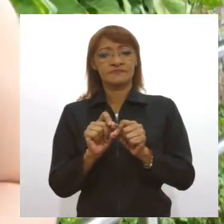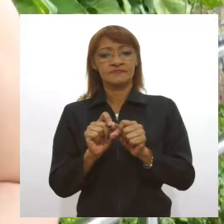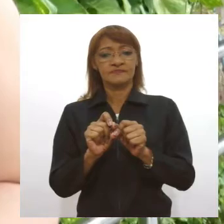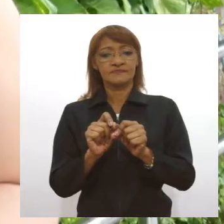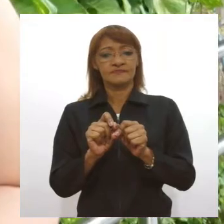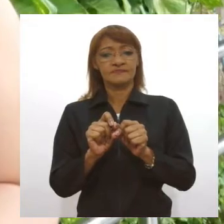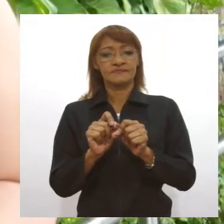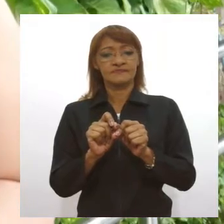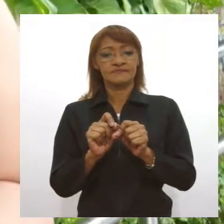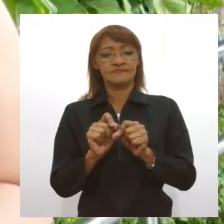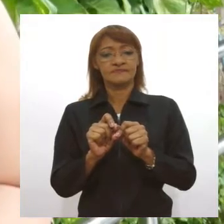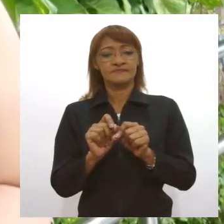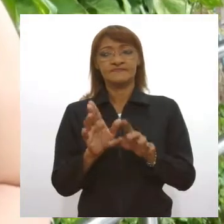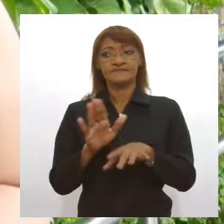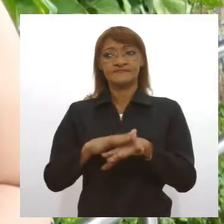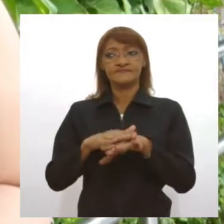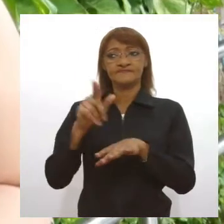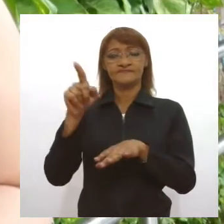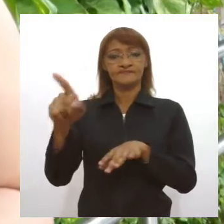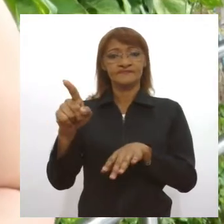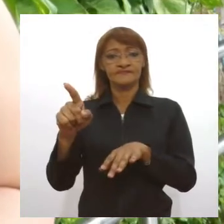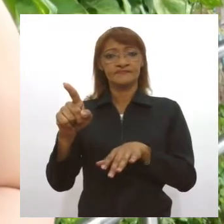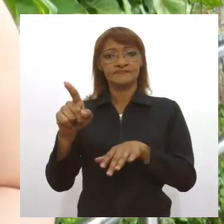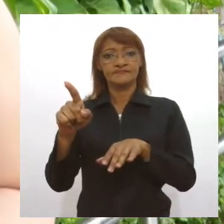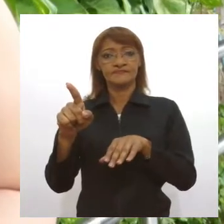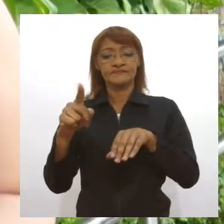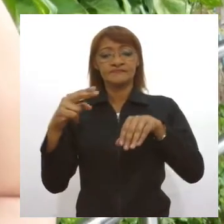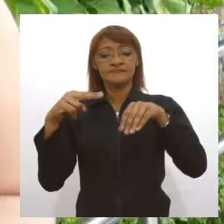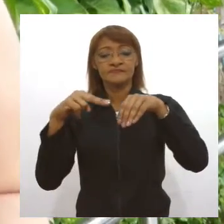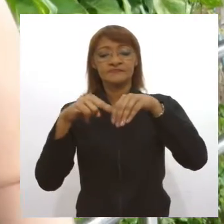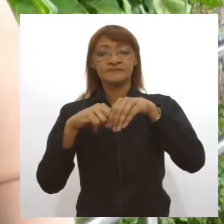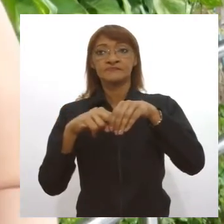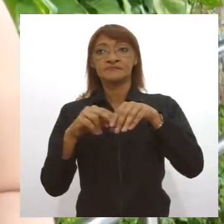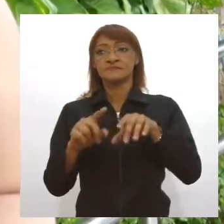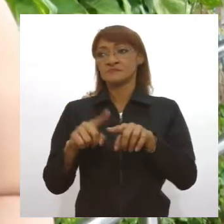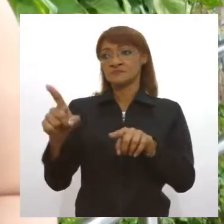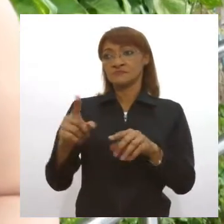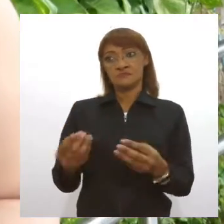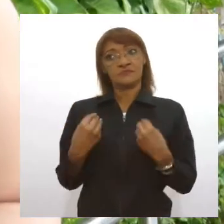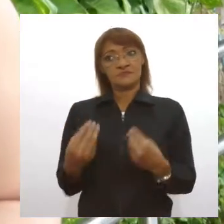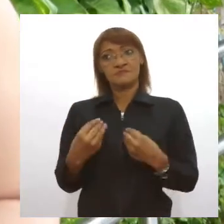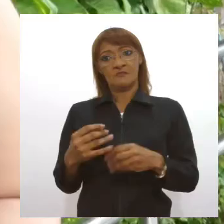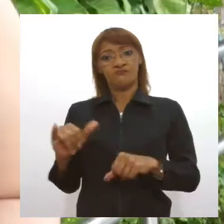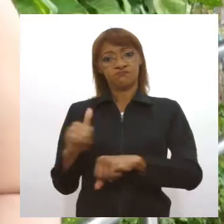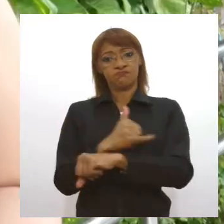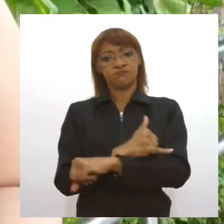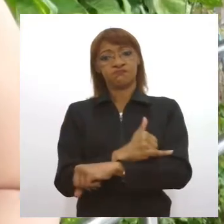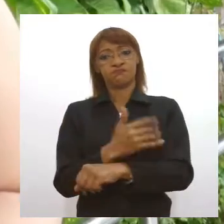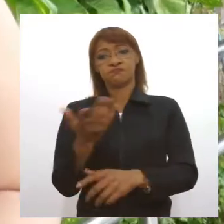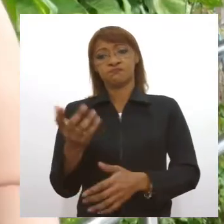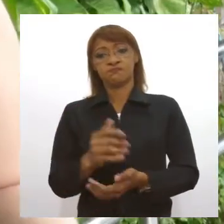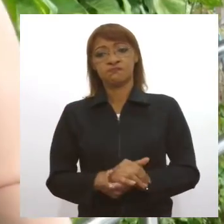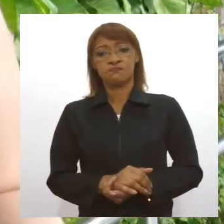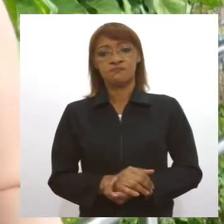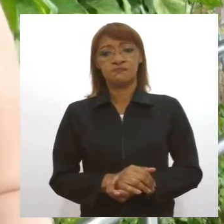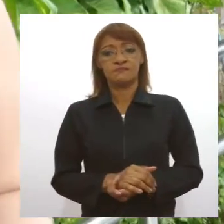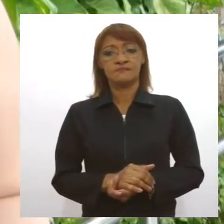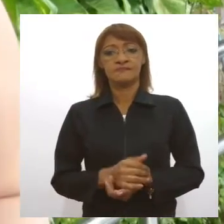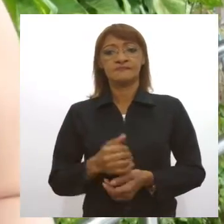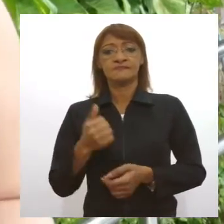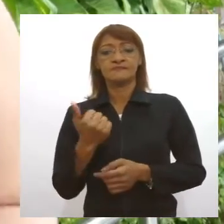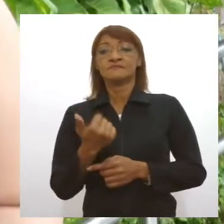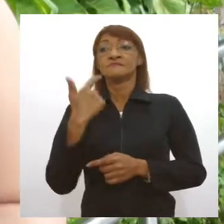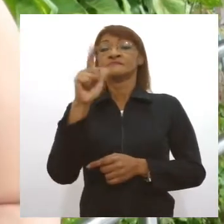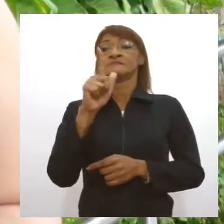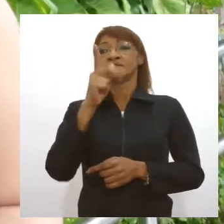assim, fulano foi entubado. Ah, mas também gordo do jeito que era. Ou eu conheço uma pessoa muito, muito